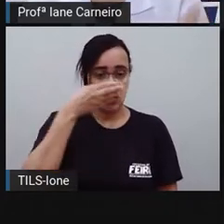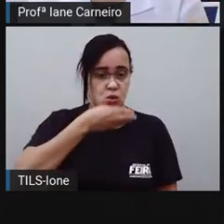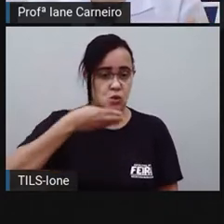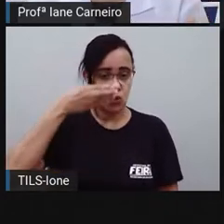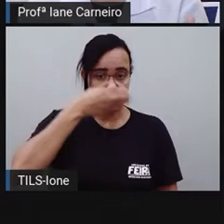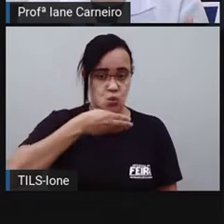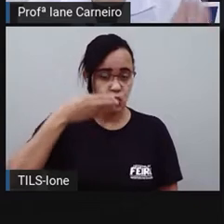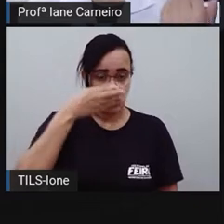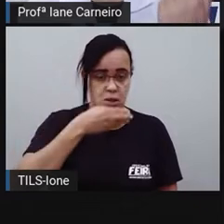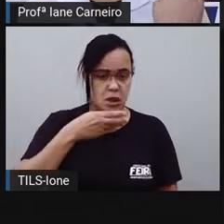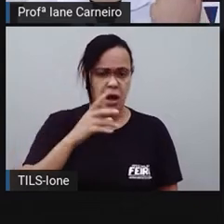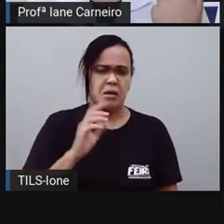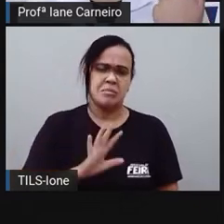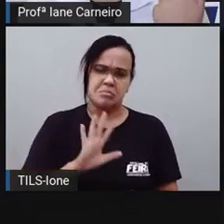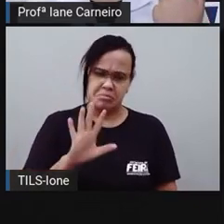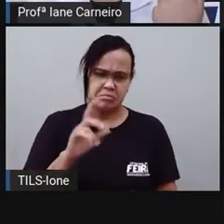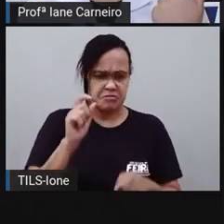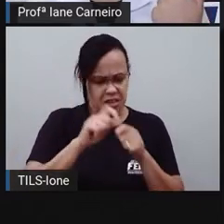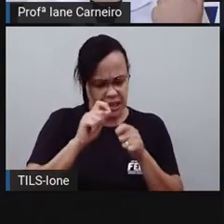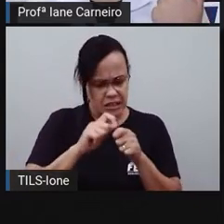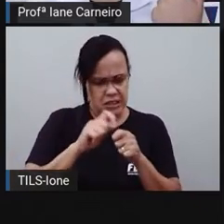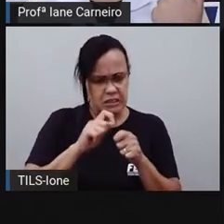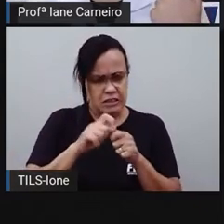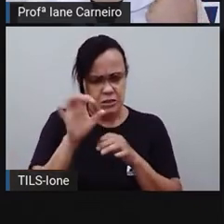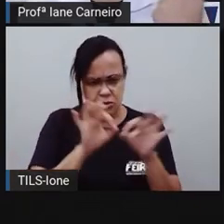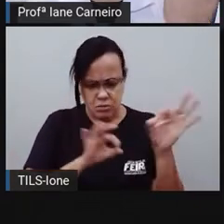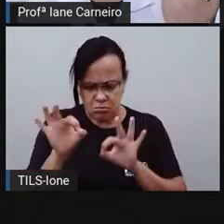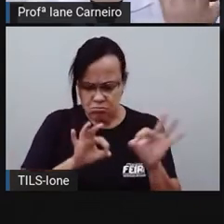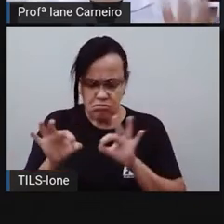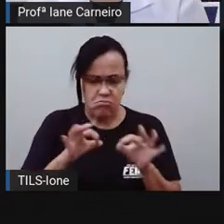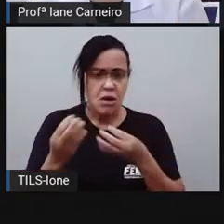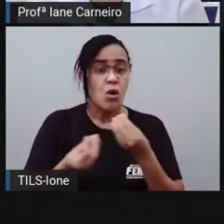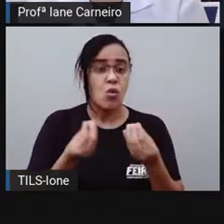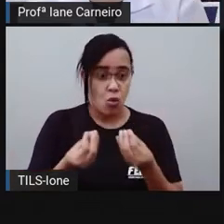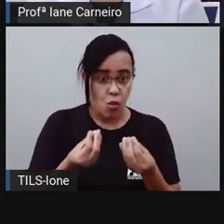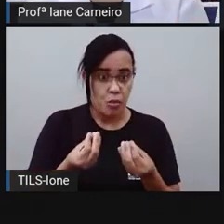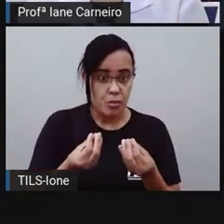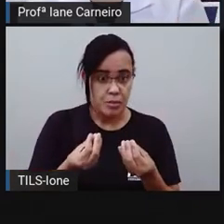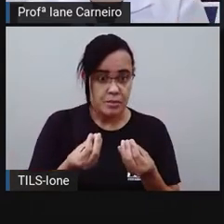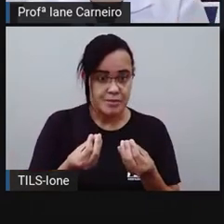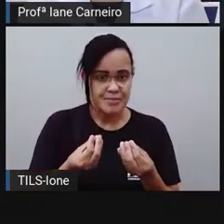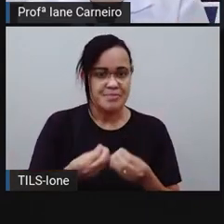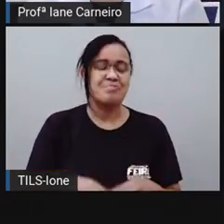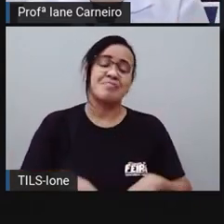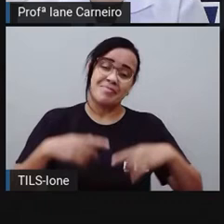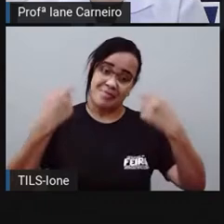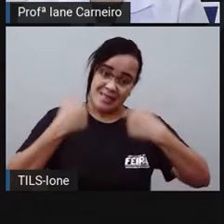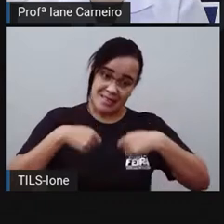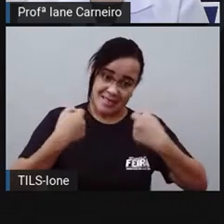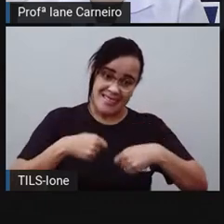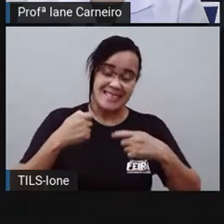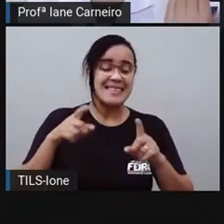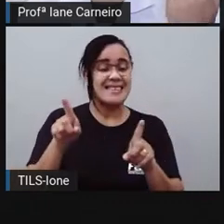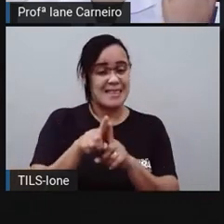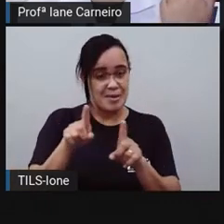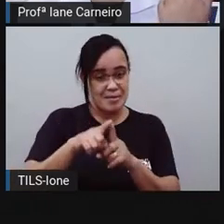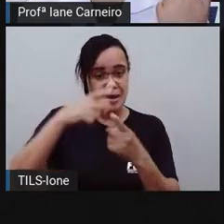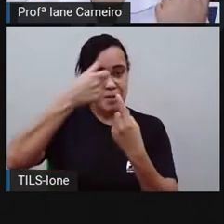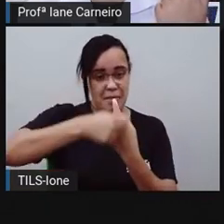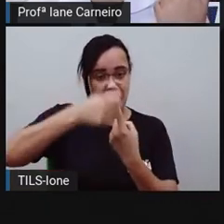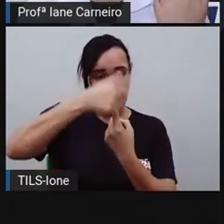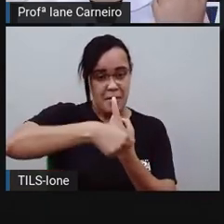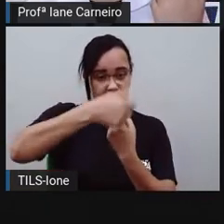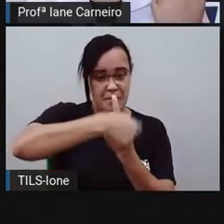modo de fazer, né? E também descascar as bananas. E aí que tem as bananas, todas elas aqui. A